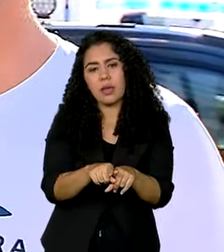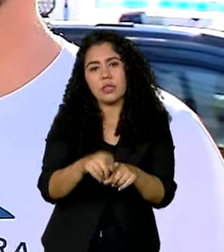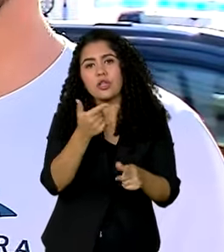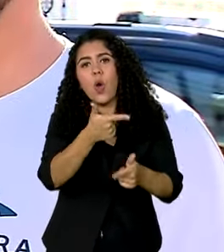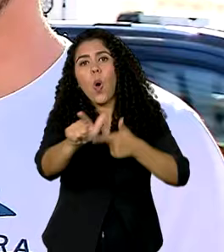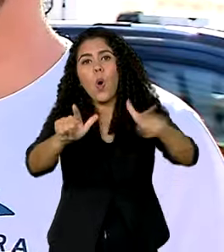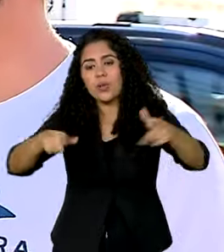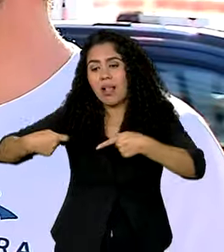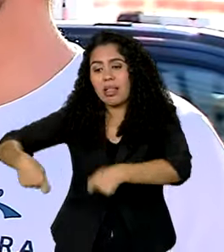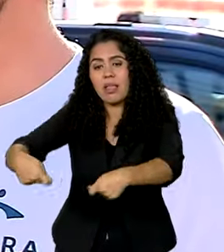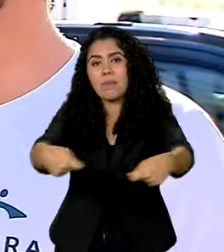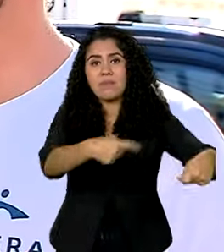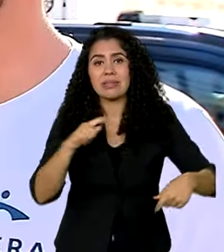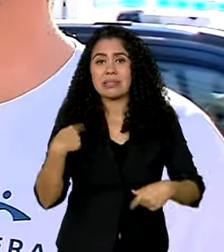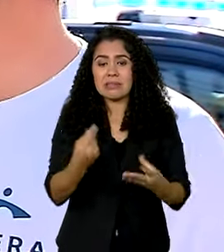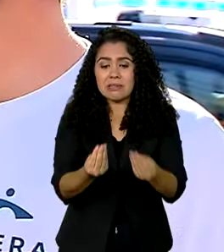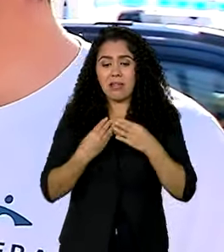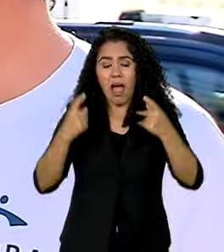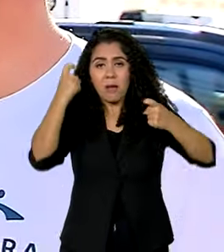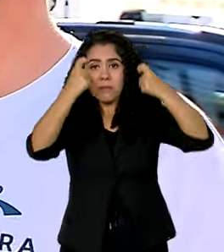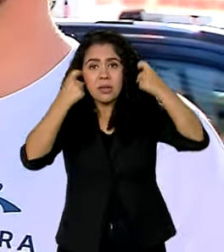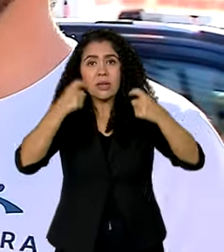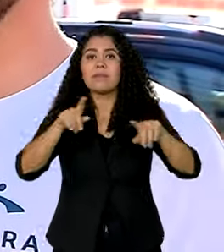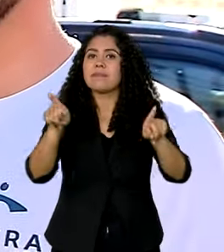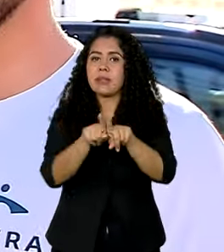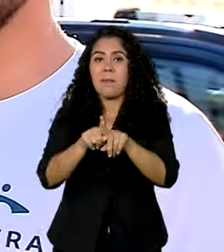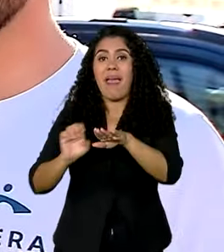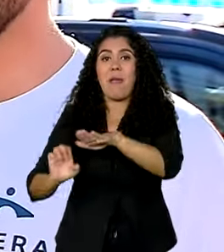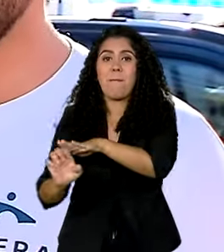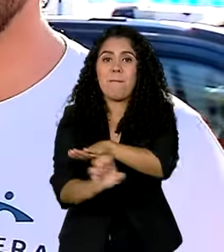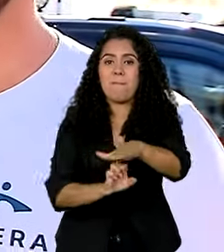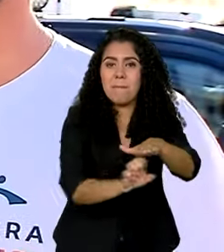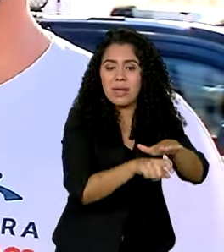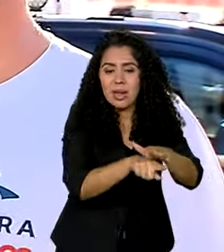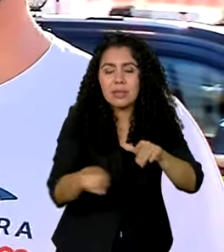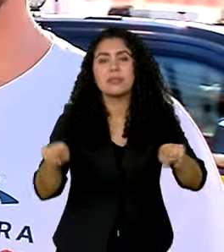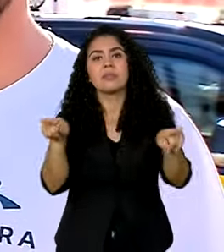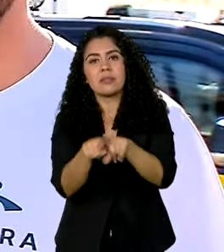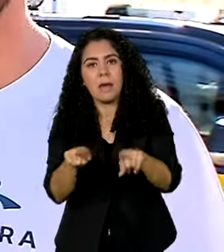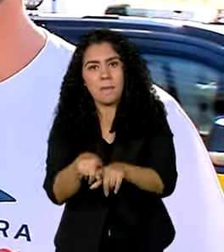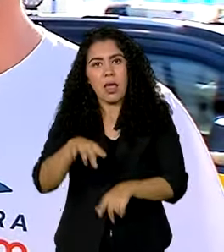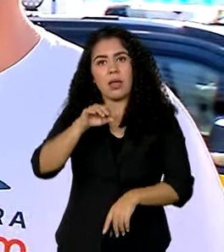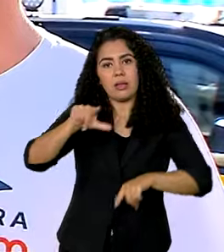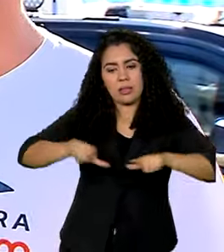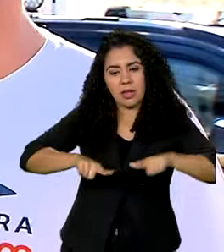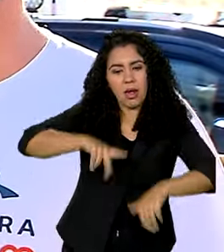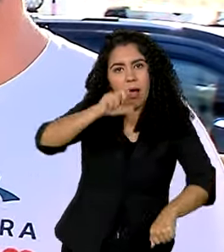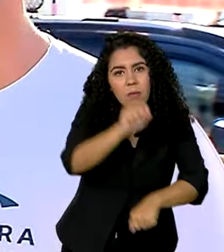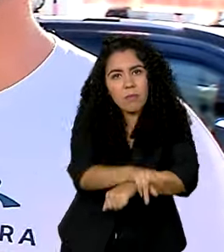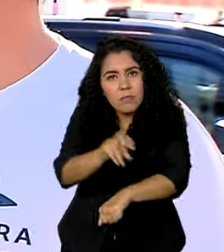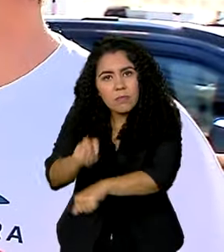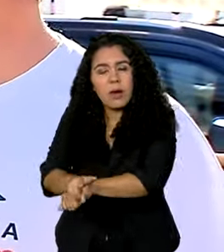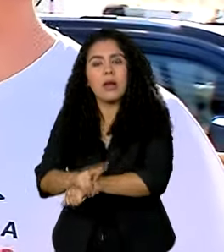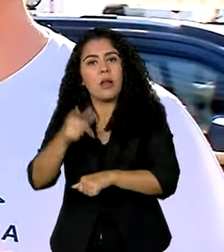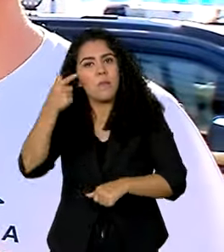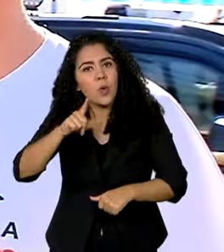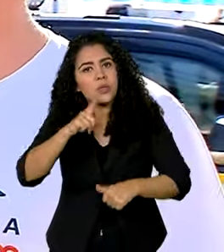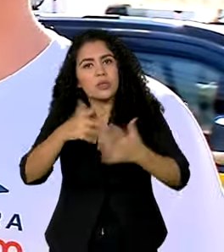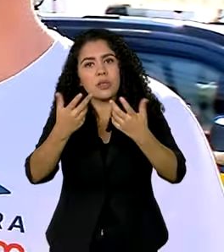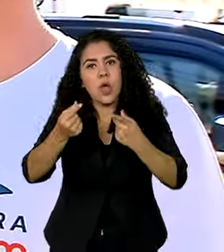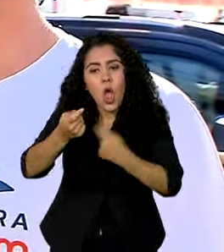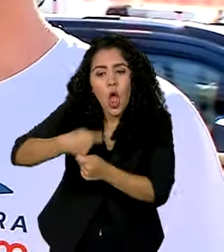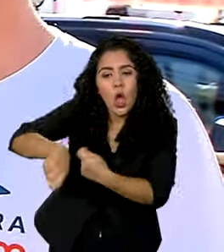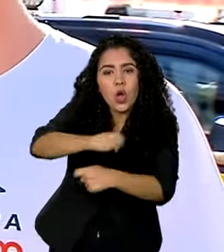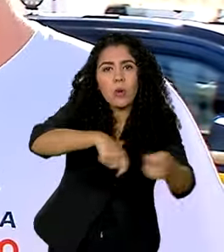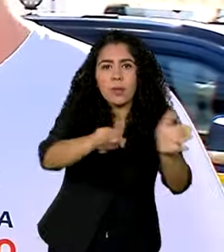outra demanda que nos preocupa muito, que é salvar as empresas, salvar os empregos, conseguir preservar o funcionamento econômico da